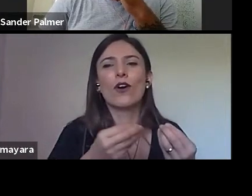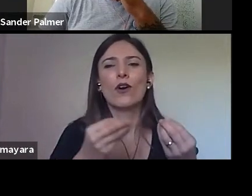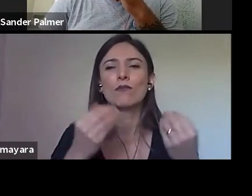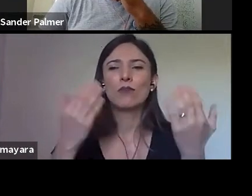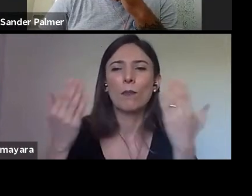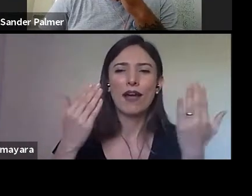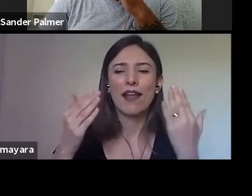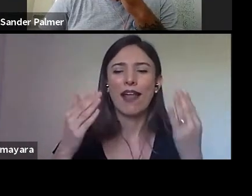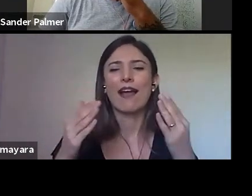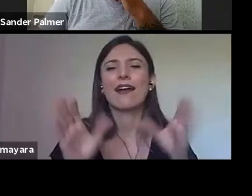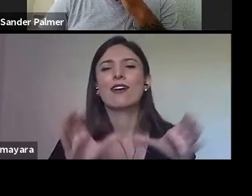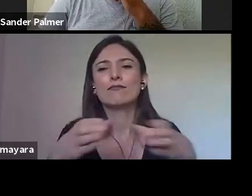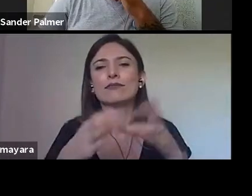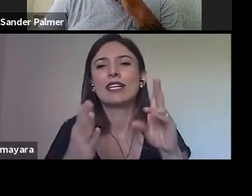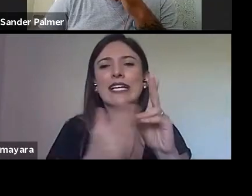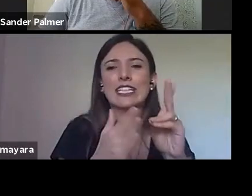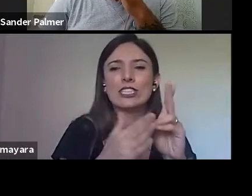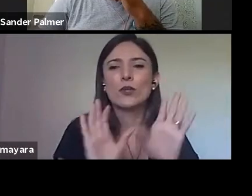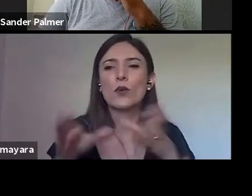nesse período colonial.